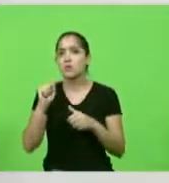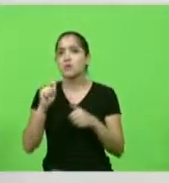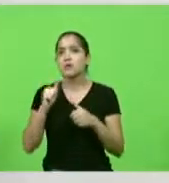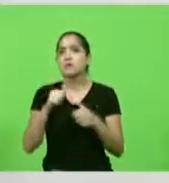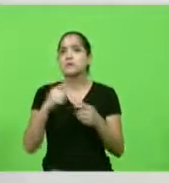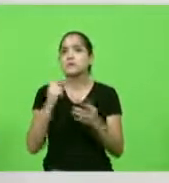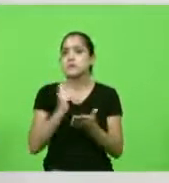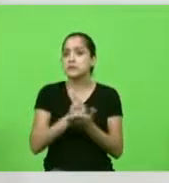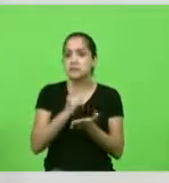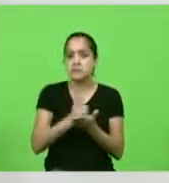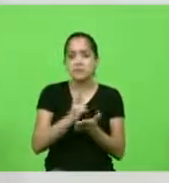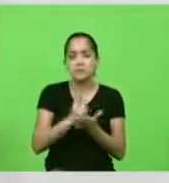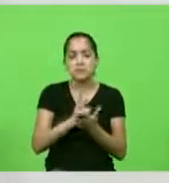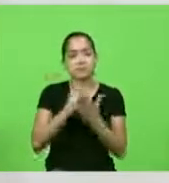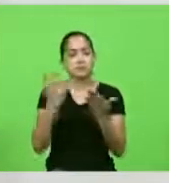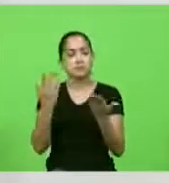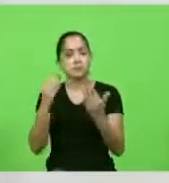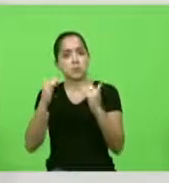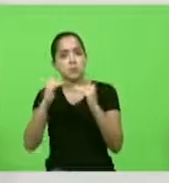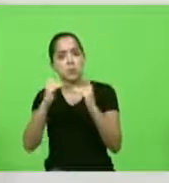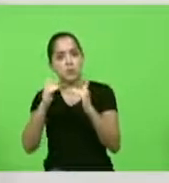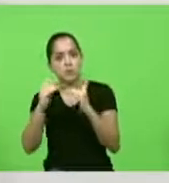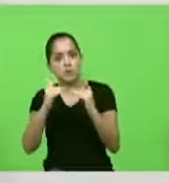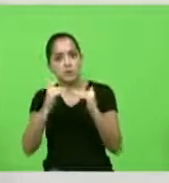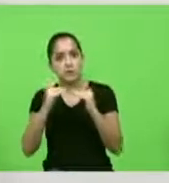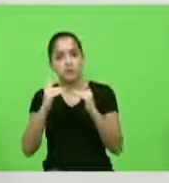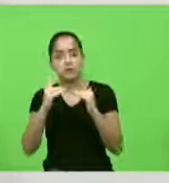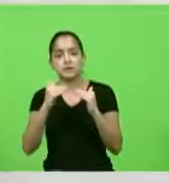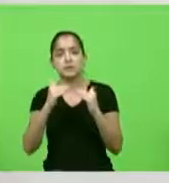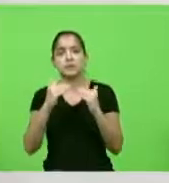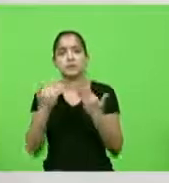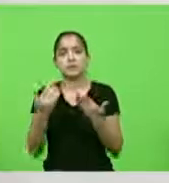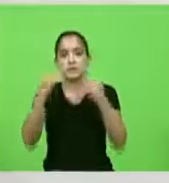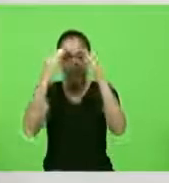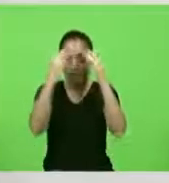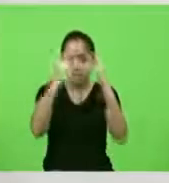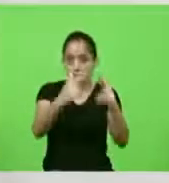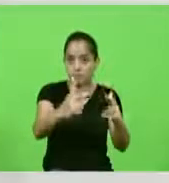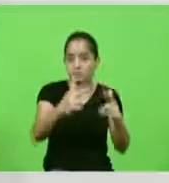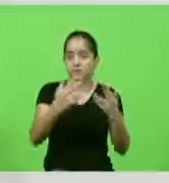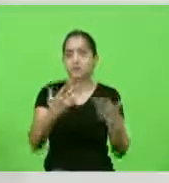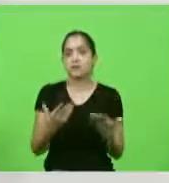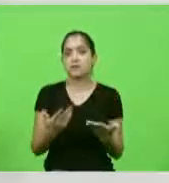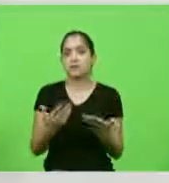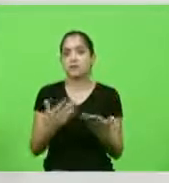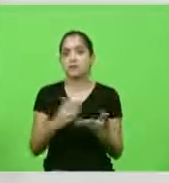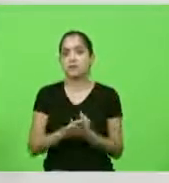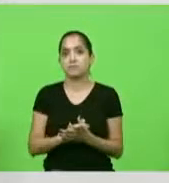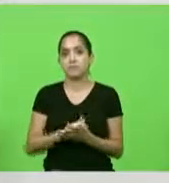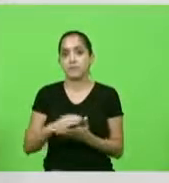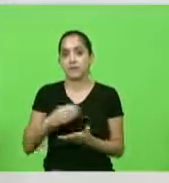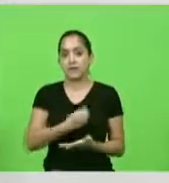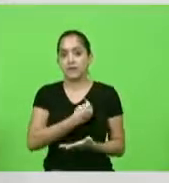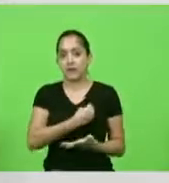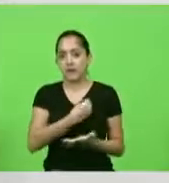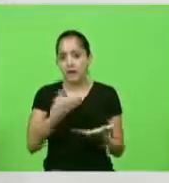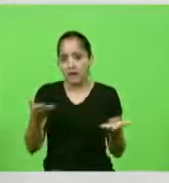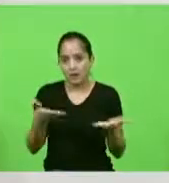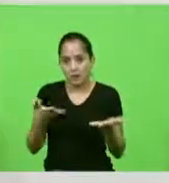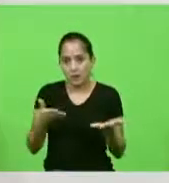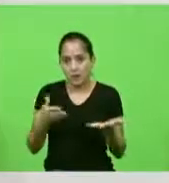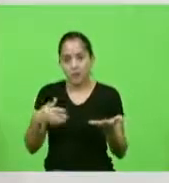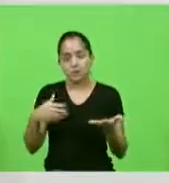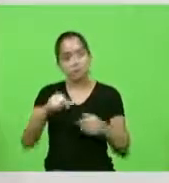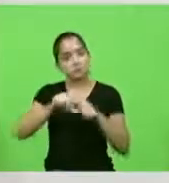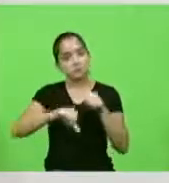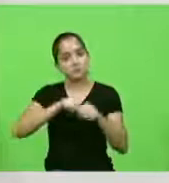não é é nesta altura da vida que pretendo mudar se